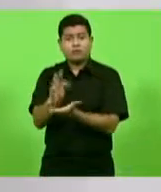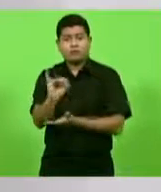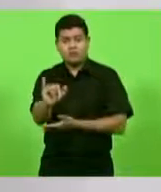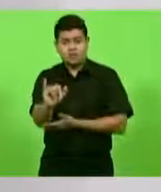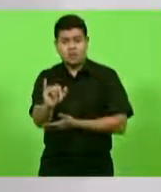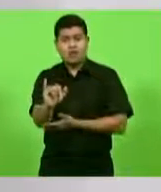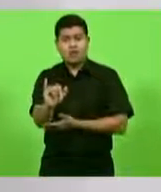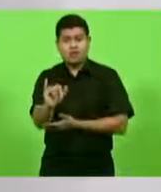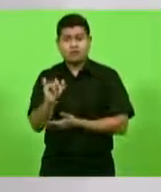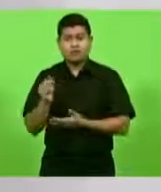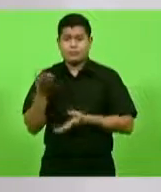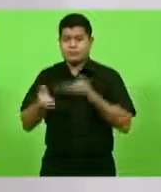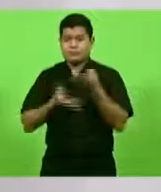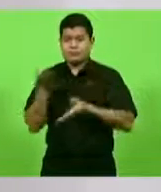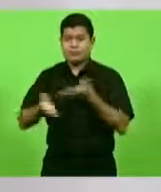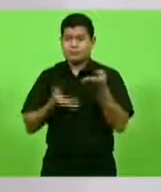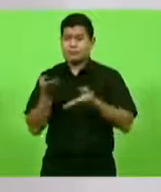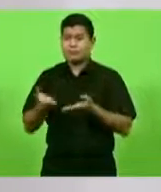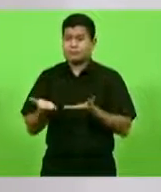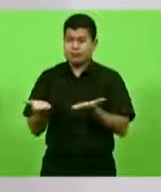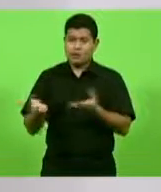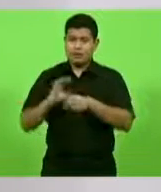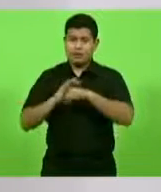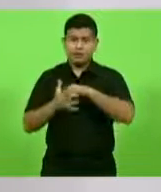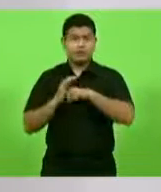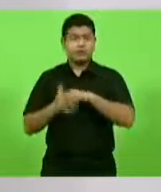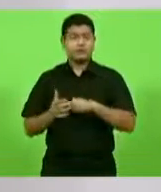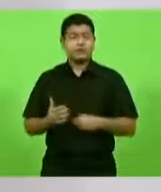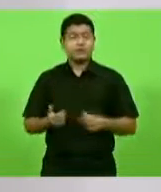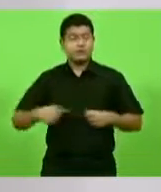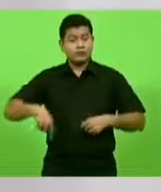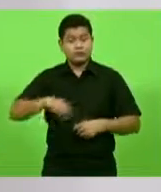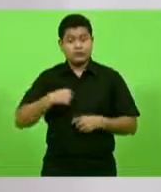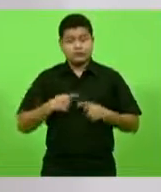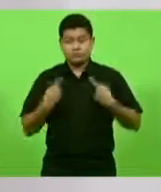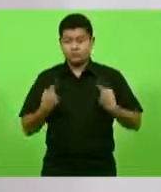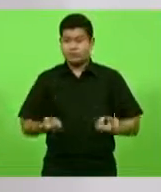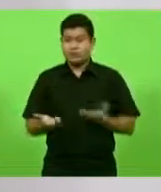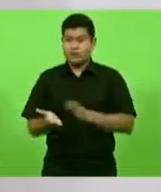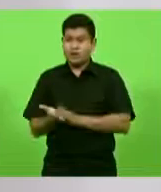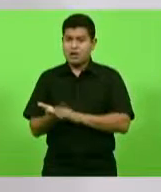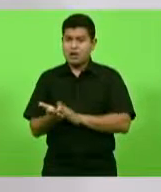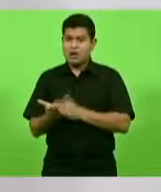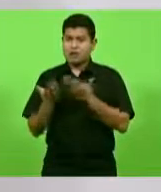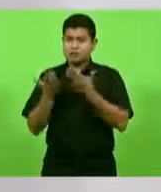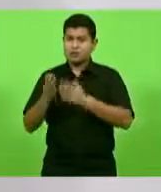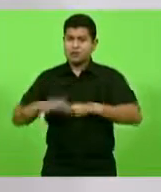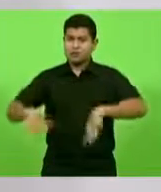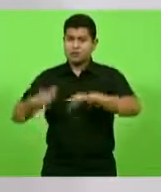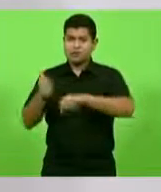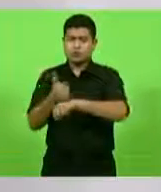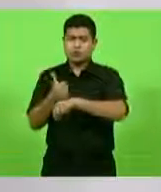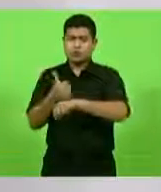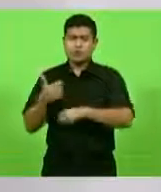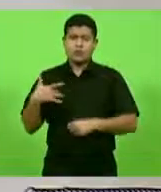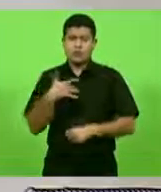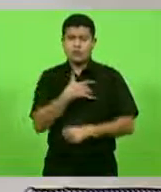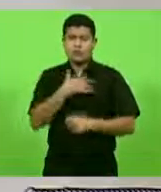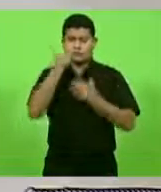dos pacientes de Covid. Então, parabéns a todos os profissionais da saúde. Obrigado, senhor presidente.